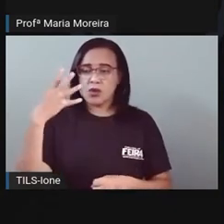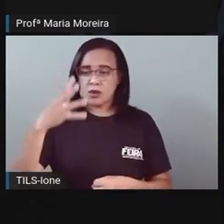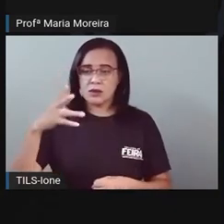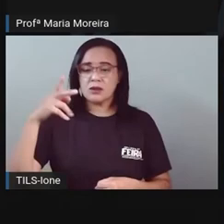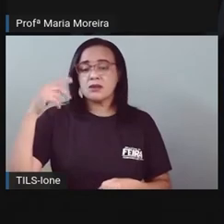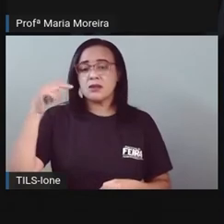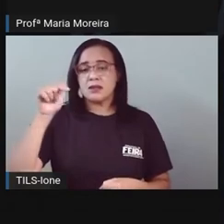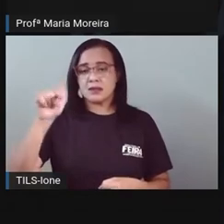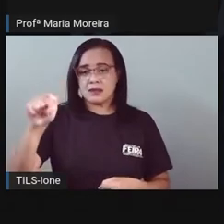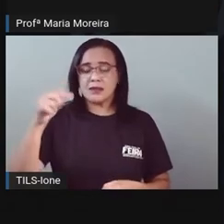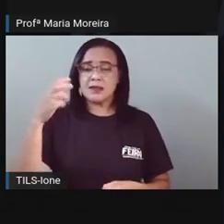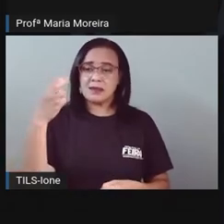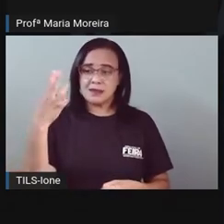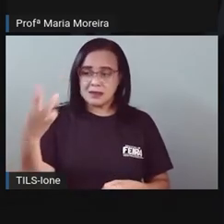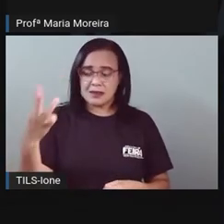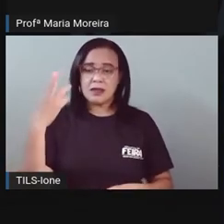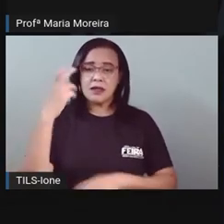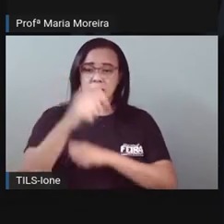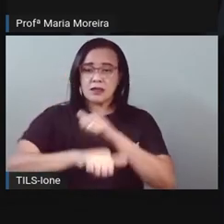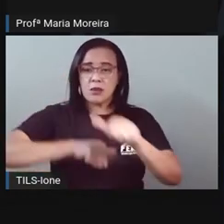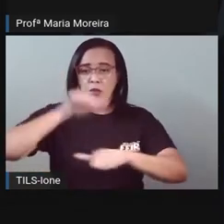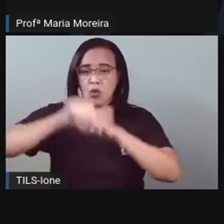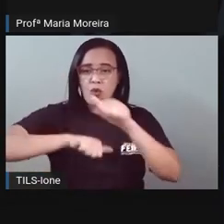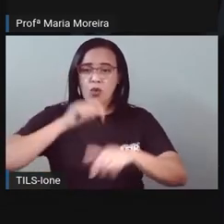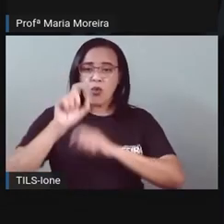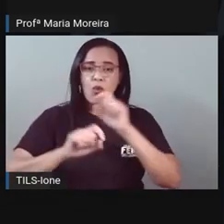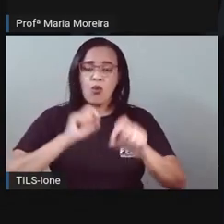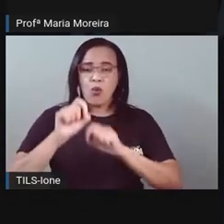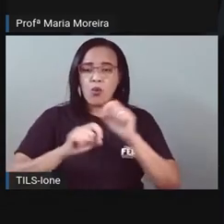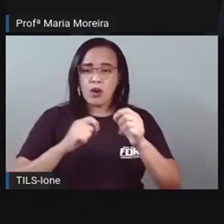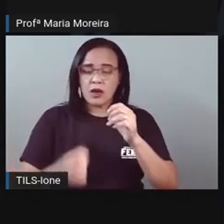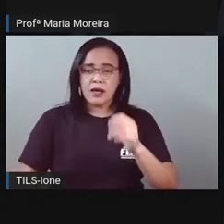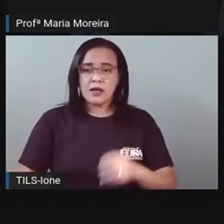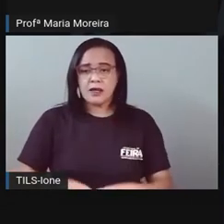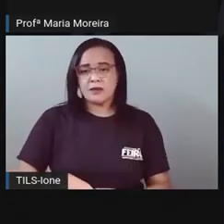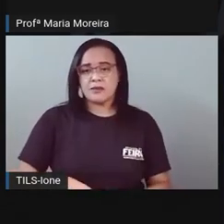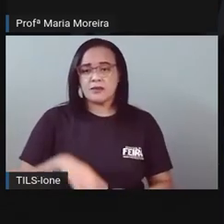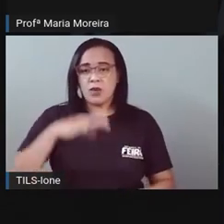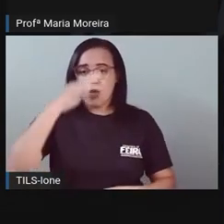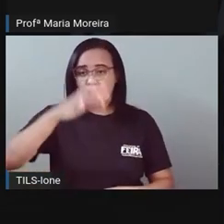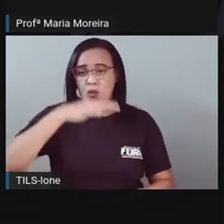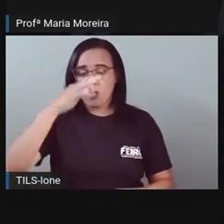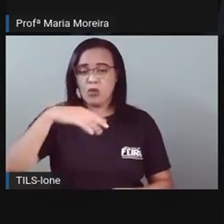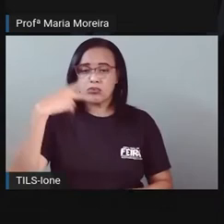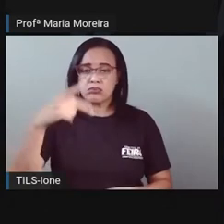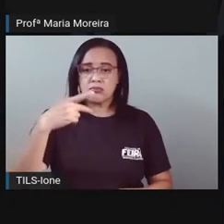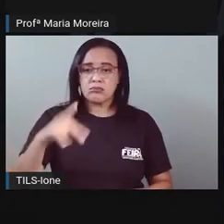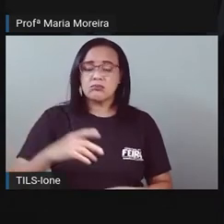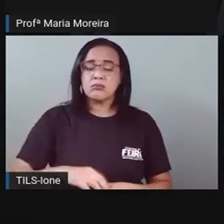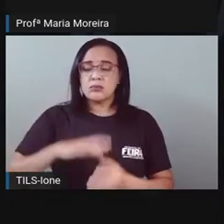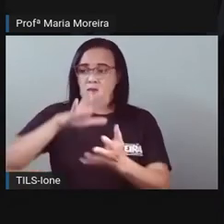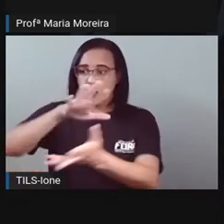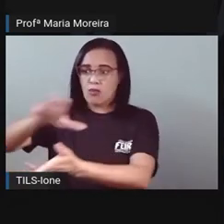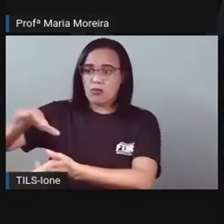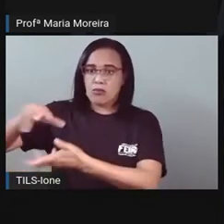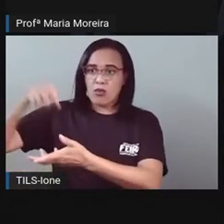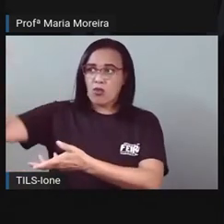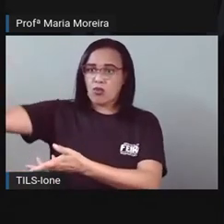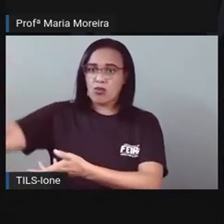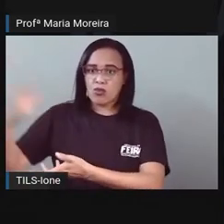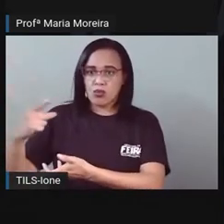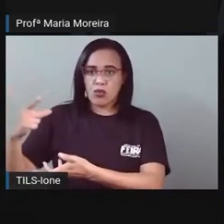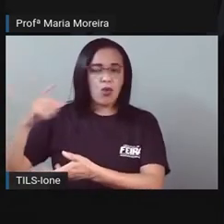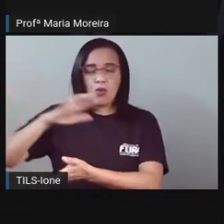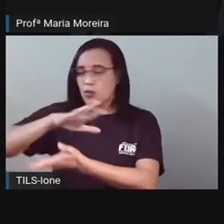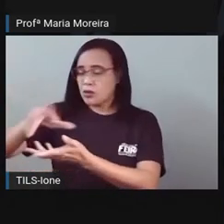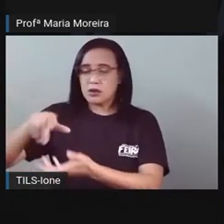conhecimentos da astronomia, quando sugeriu que o Sol e não a Terra era o centro do sistema solar. Isso